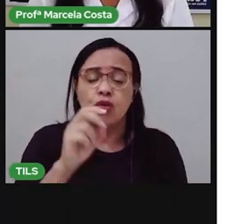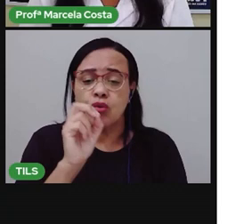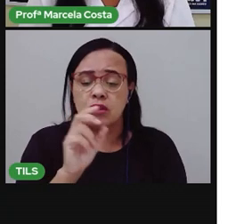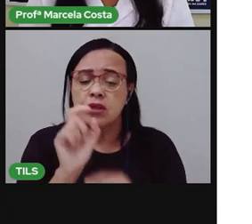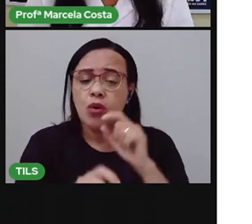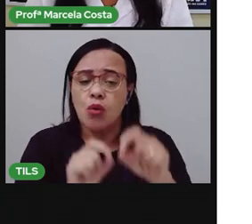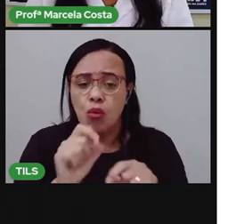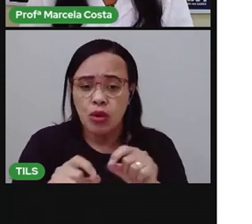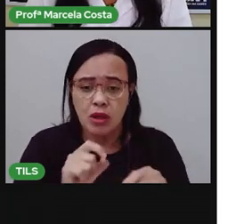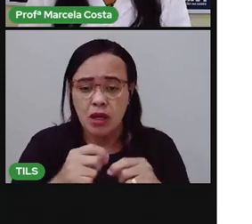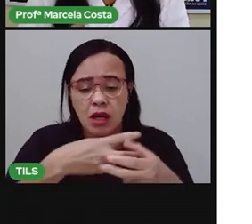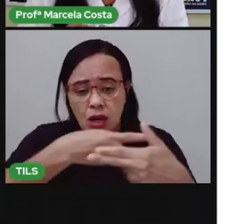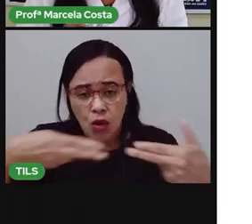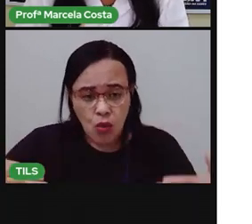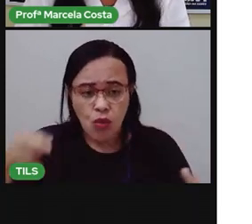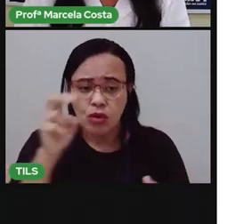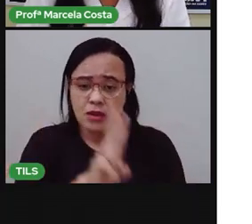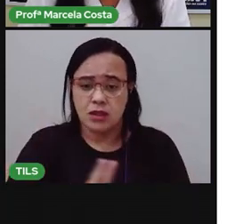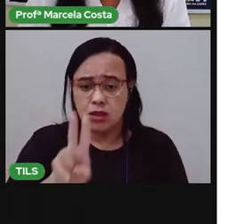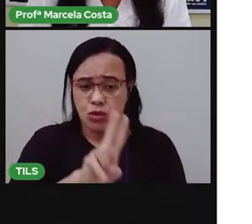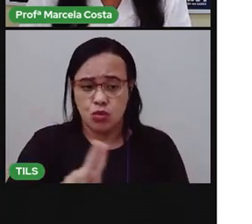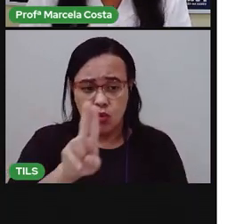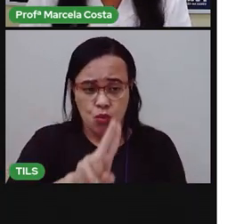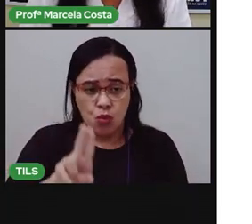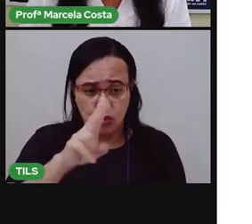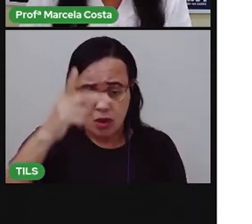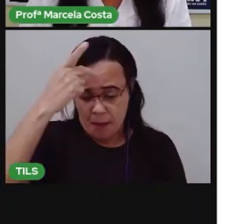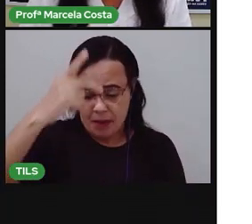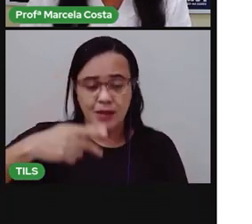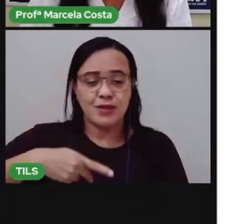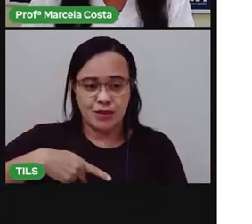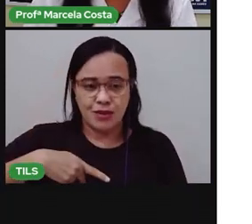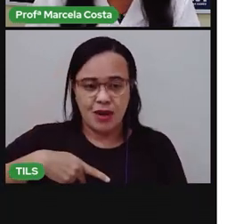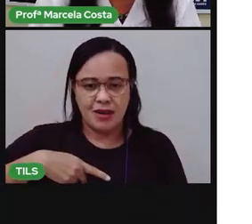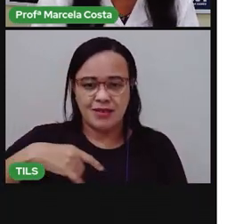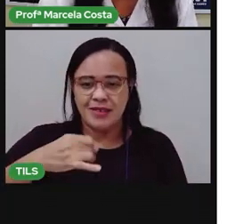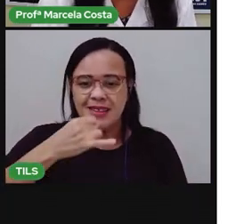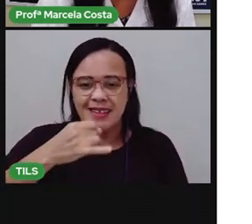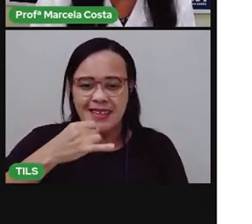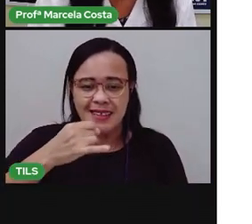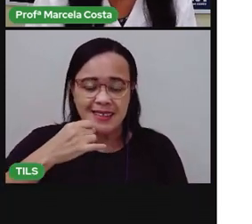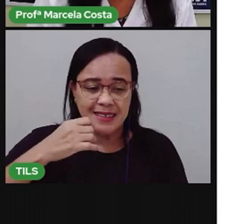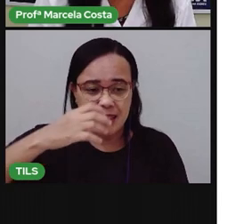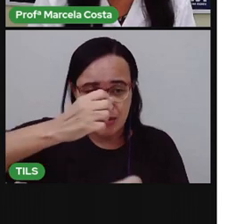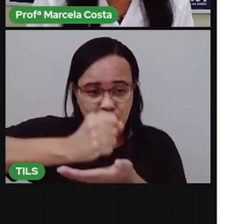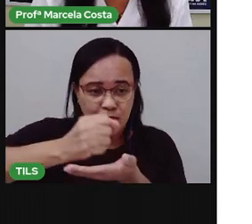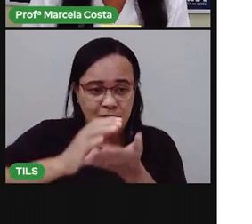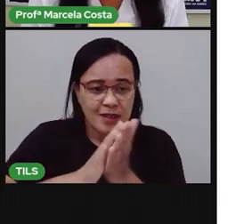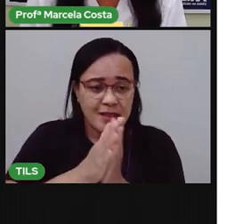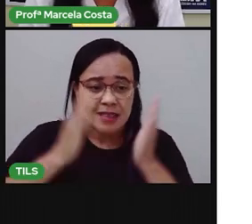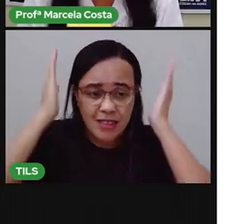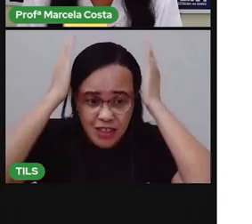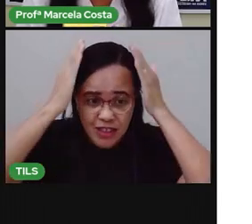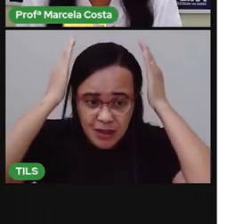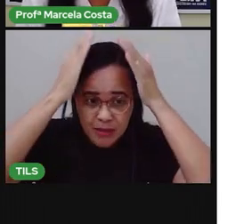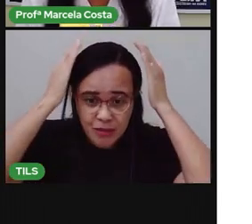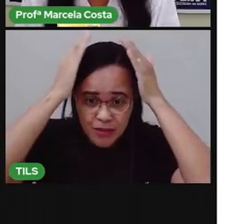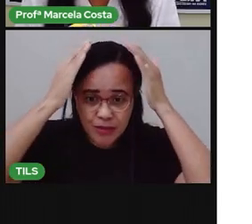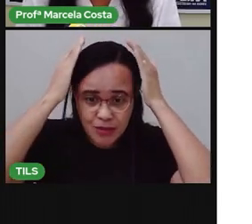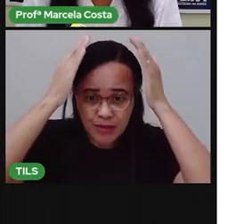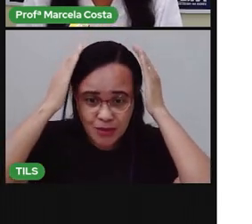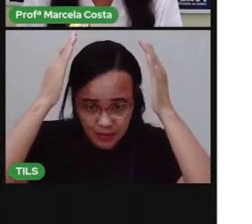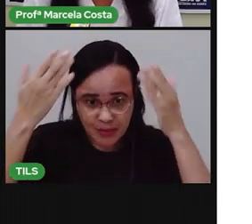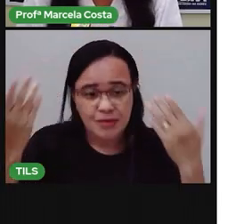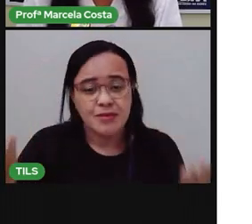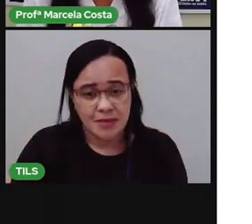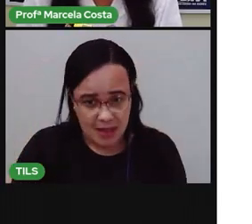né? Creme de pentear. Aqui nesse produto que eu tenho, ela também vai me dar